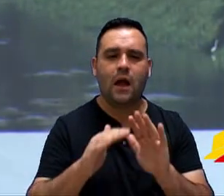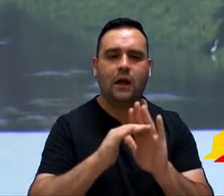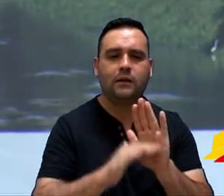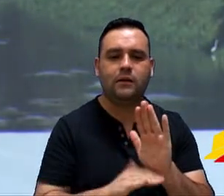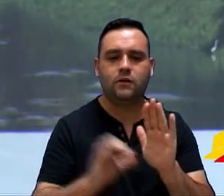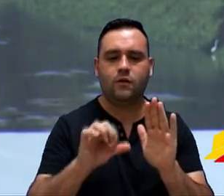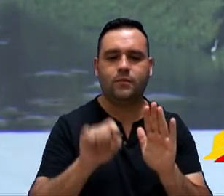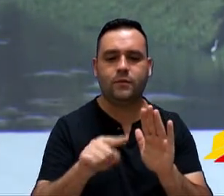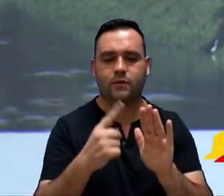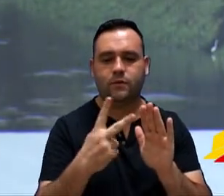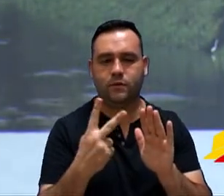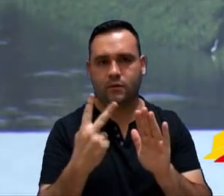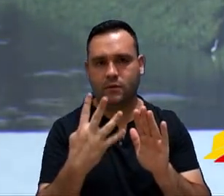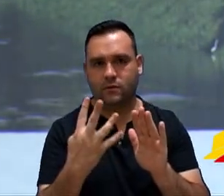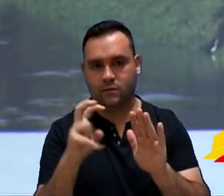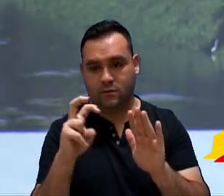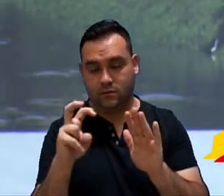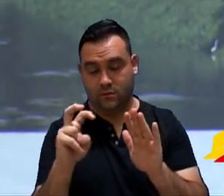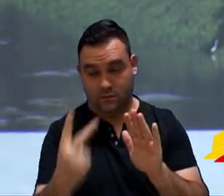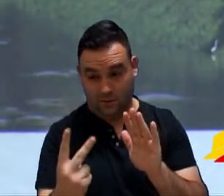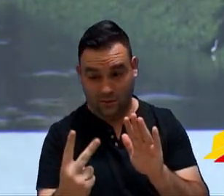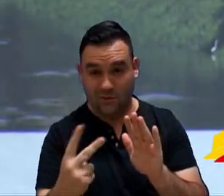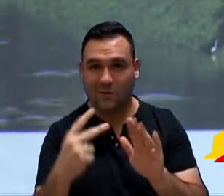nº 9.242, lá de 2010,